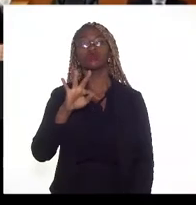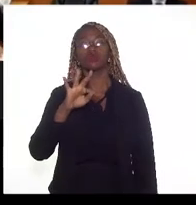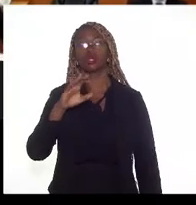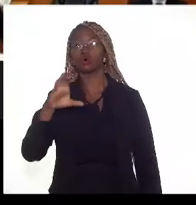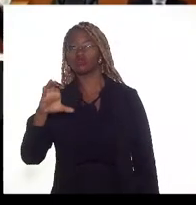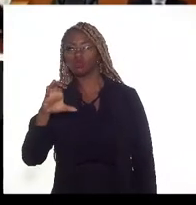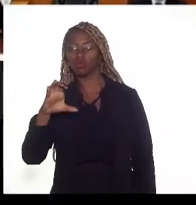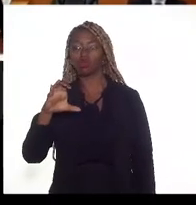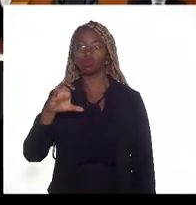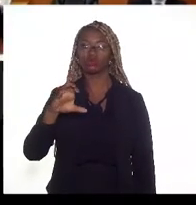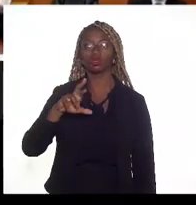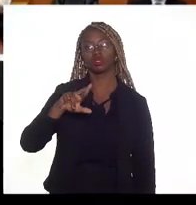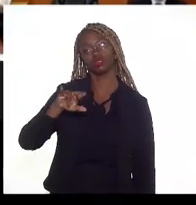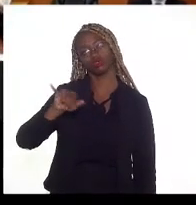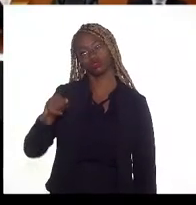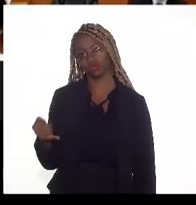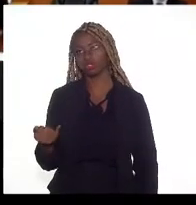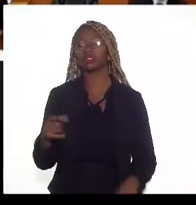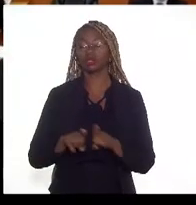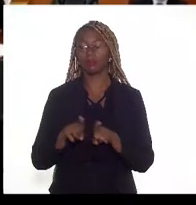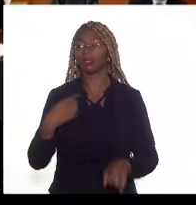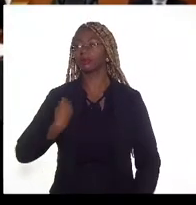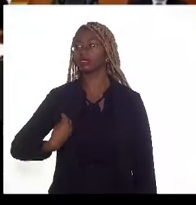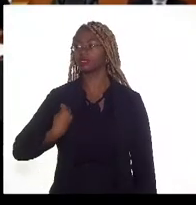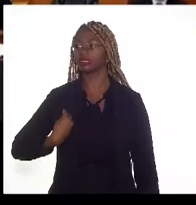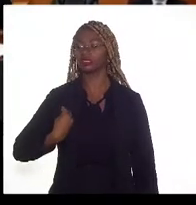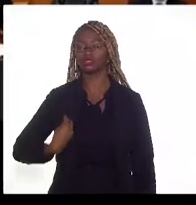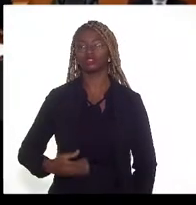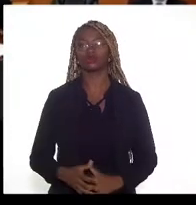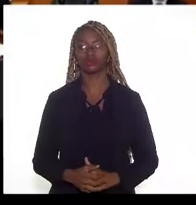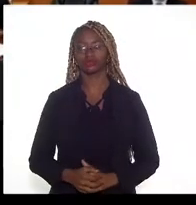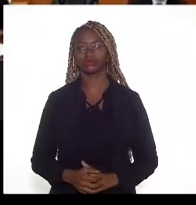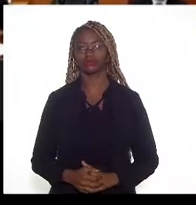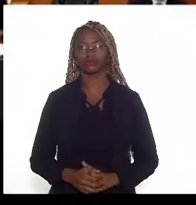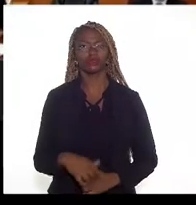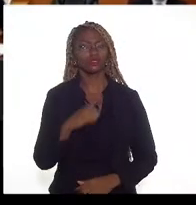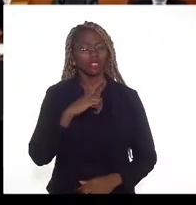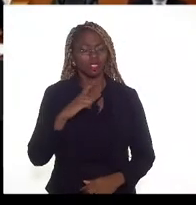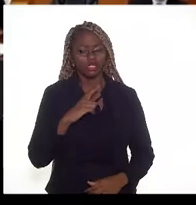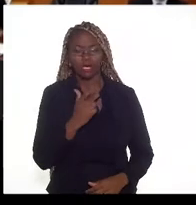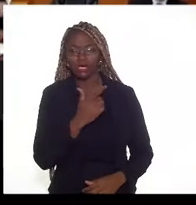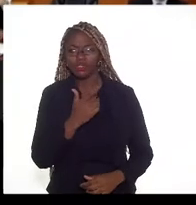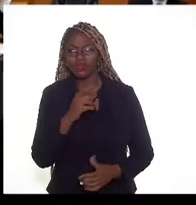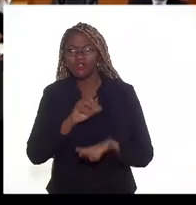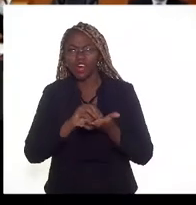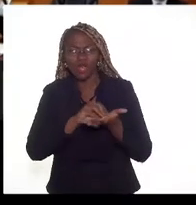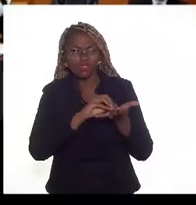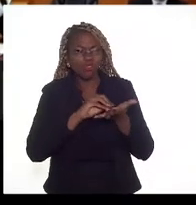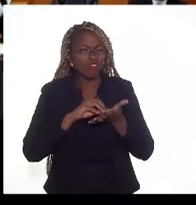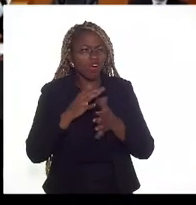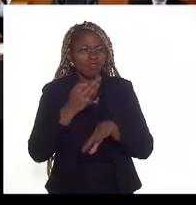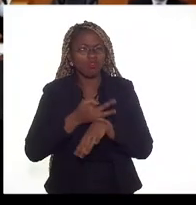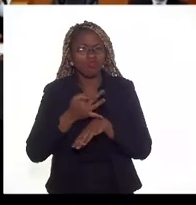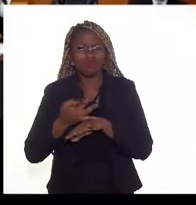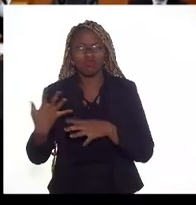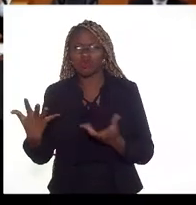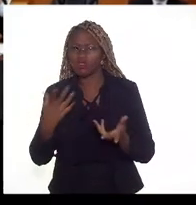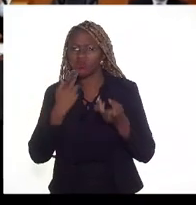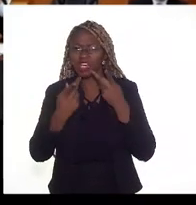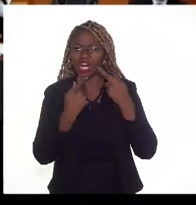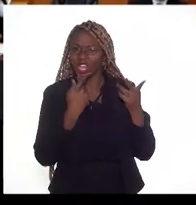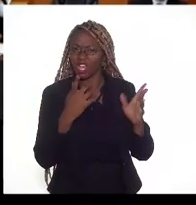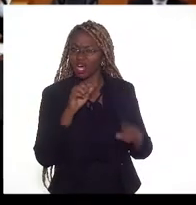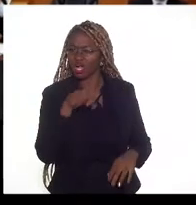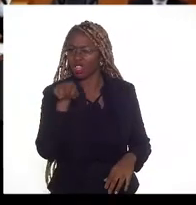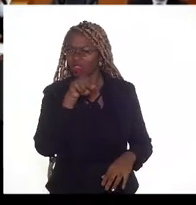presente. Tem alguma entidade que eu não tenha citado, em vez de ficar citando nomes? Agora, para